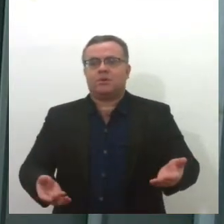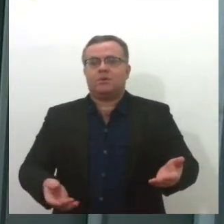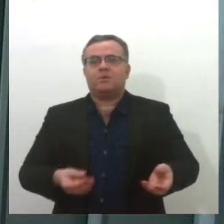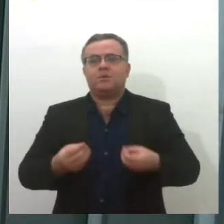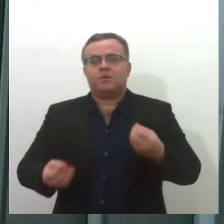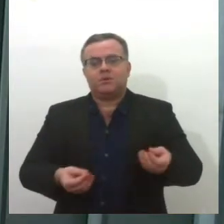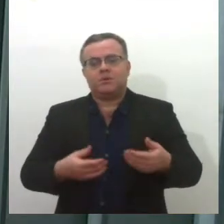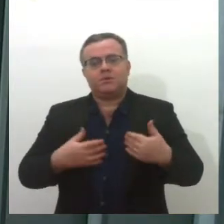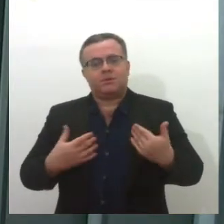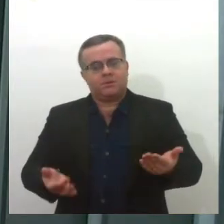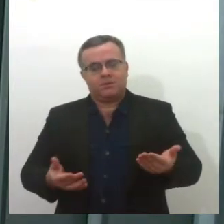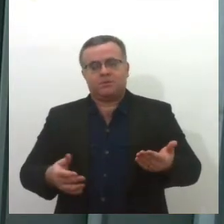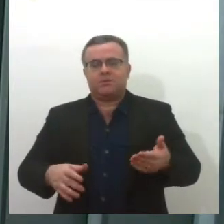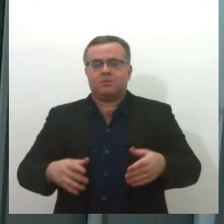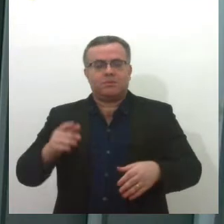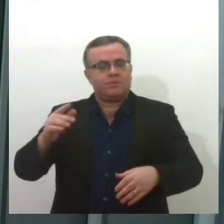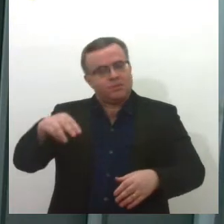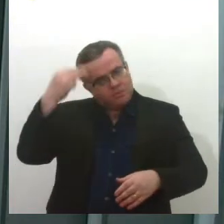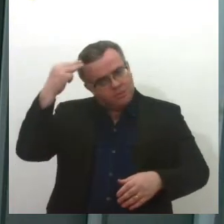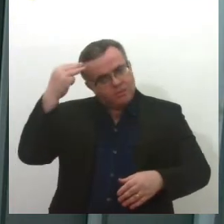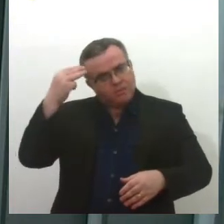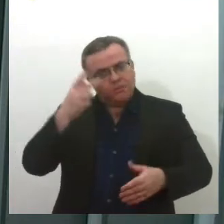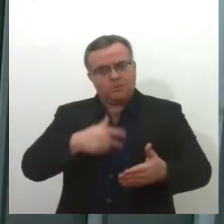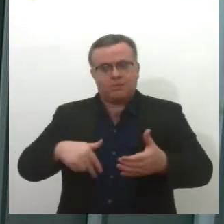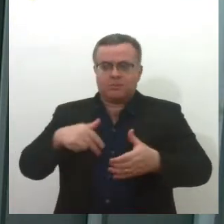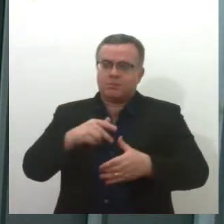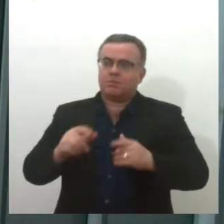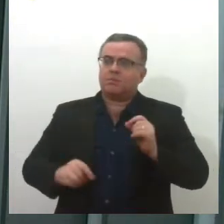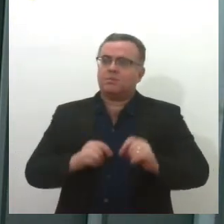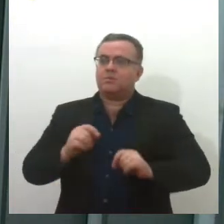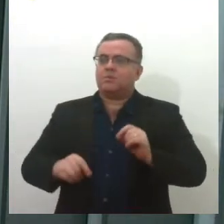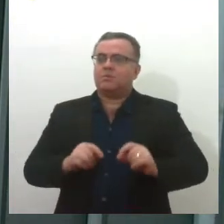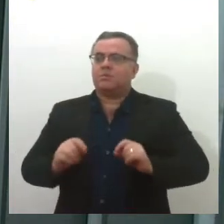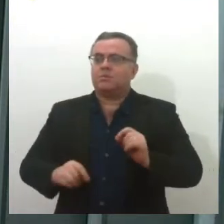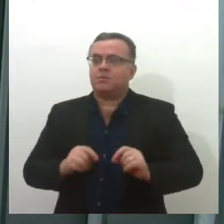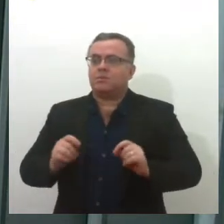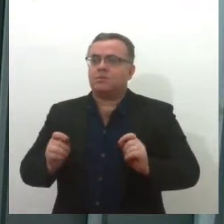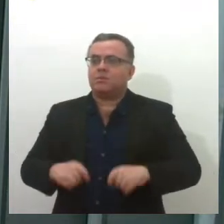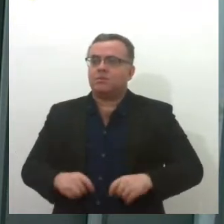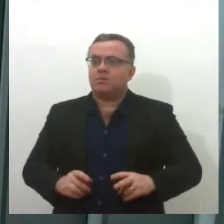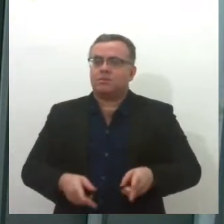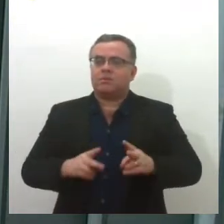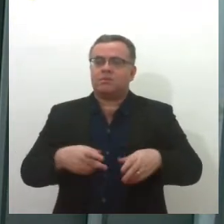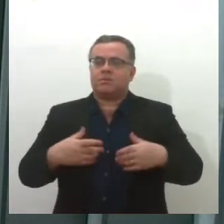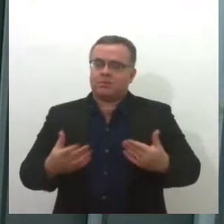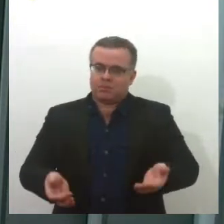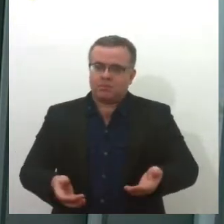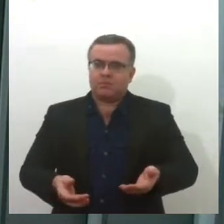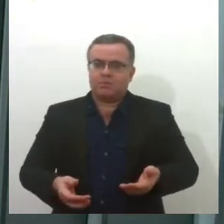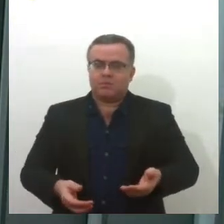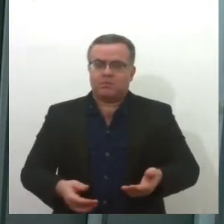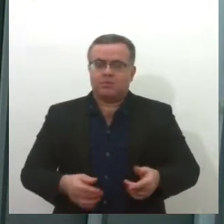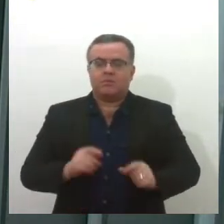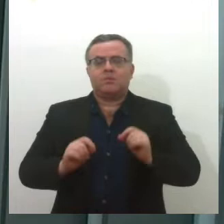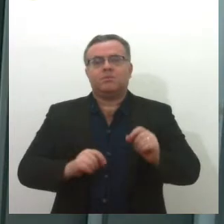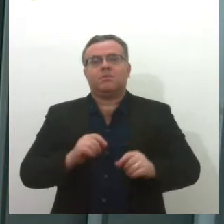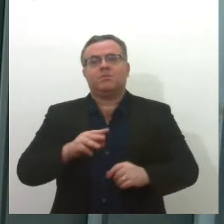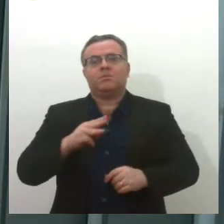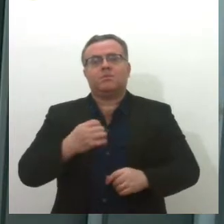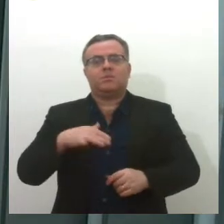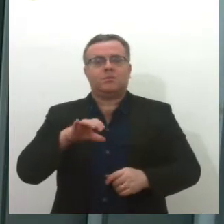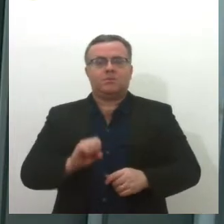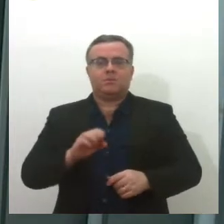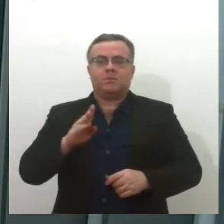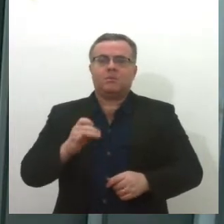deputado Garibaldi Mendonça usou a tribuna da Lese para dar voz à população e o repórter Marcos Borges foi em busca de